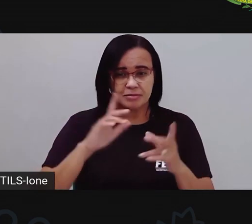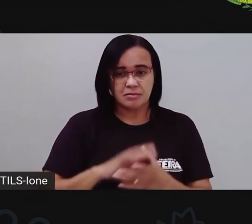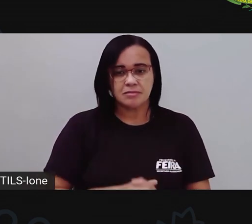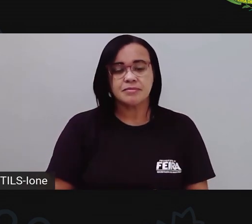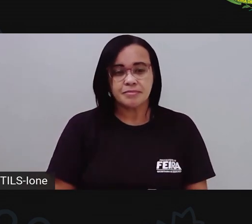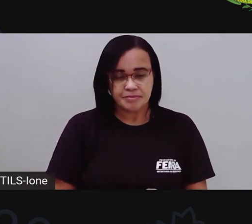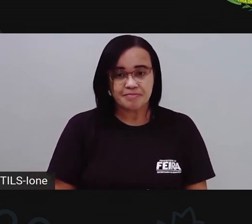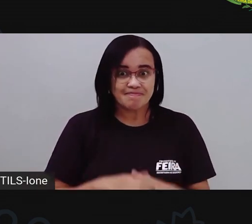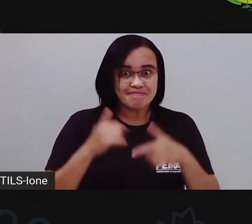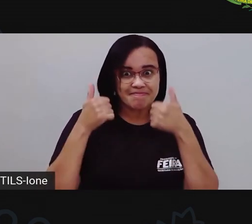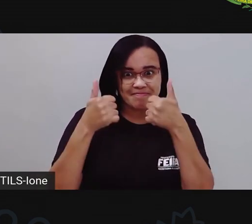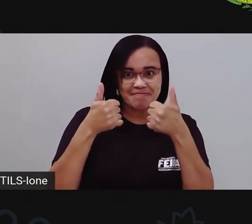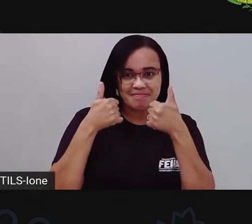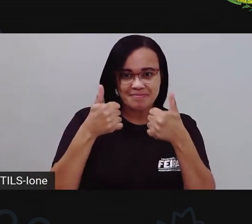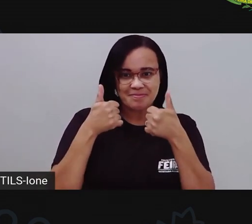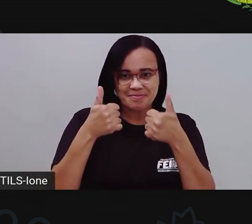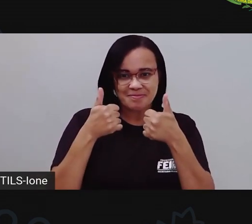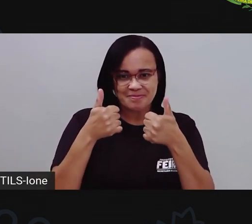Joia!